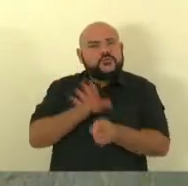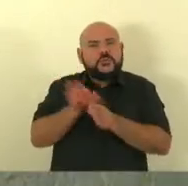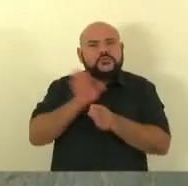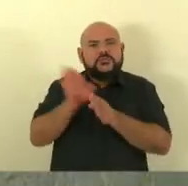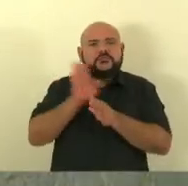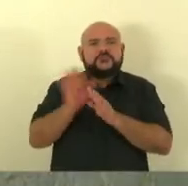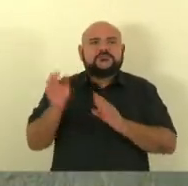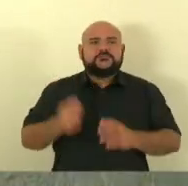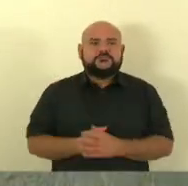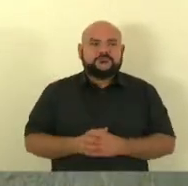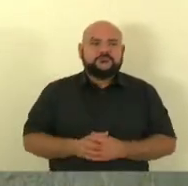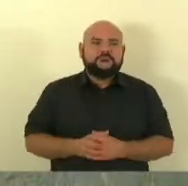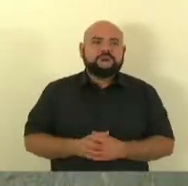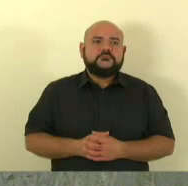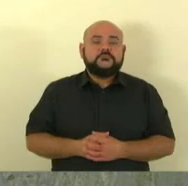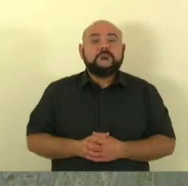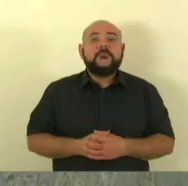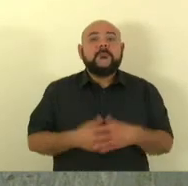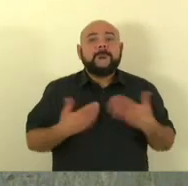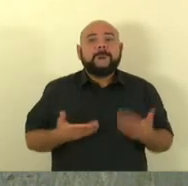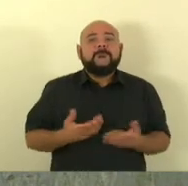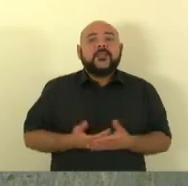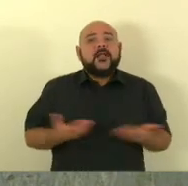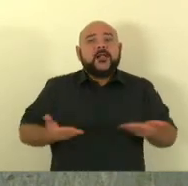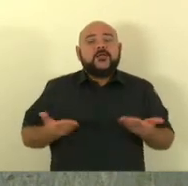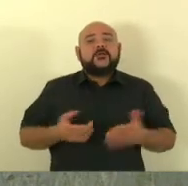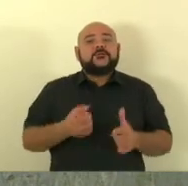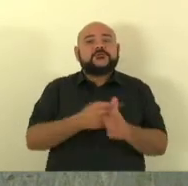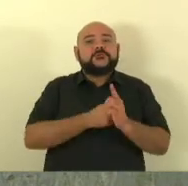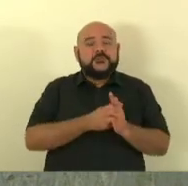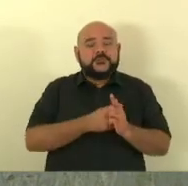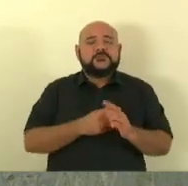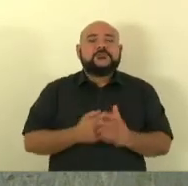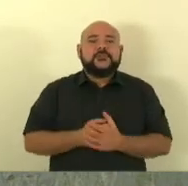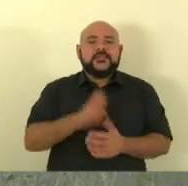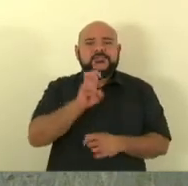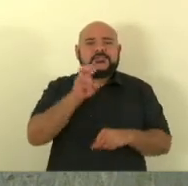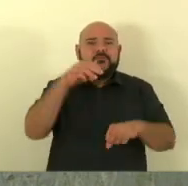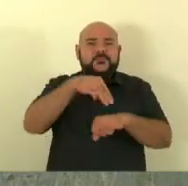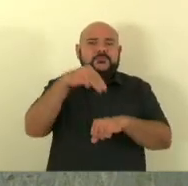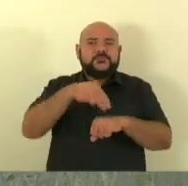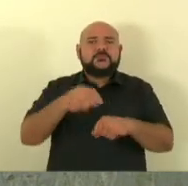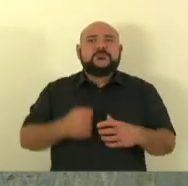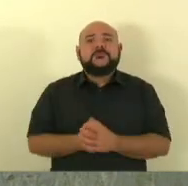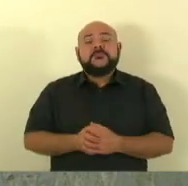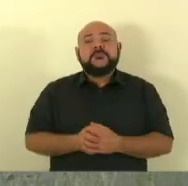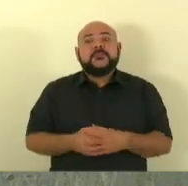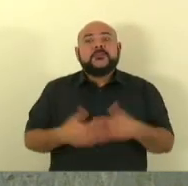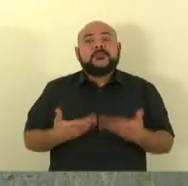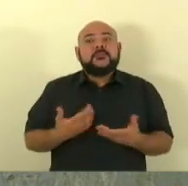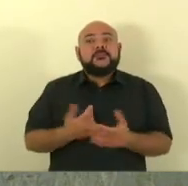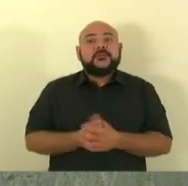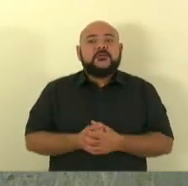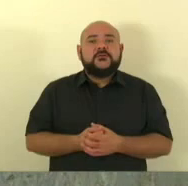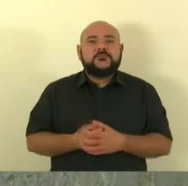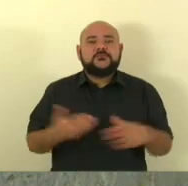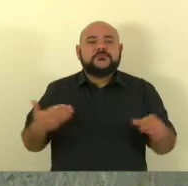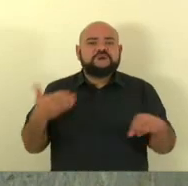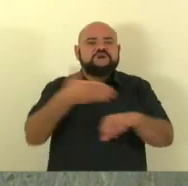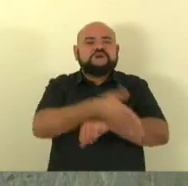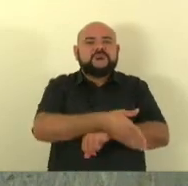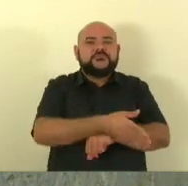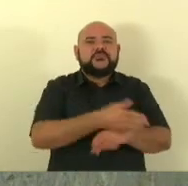obrigado engenheiro José Esmeraldo está suspensa sessão por 5 minutos eu solicito aí que façam adentrar aqui no recinto o cacique